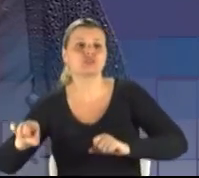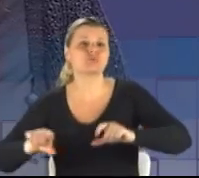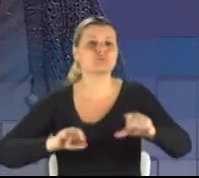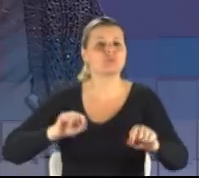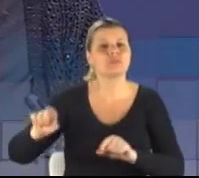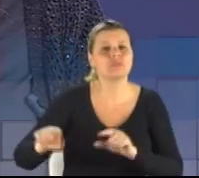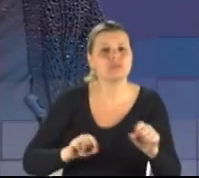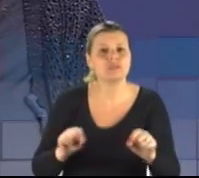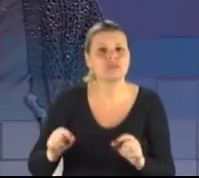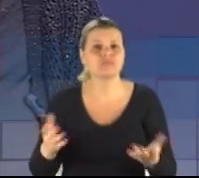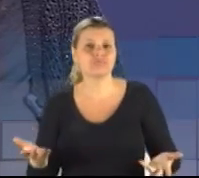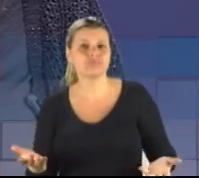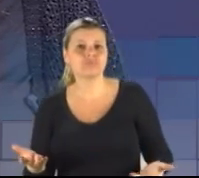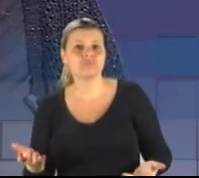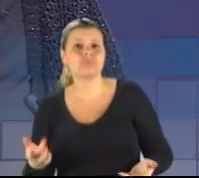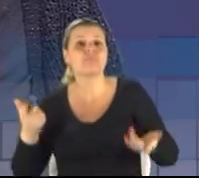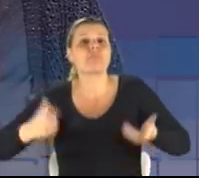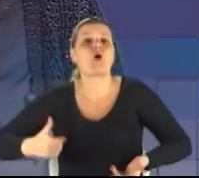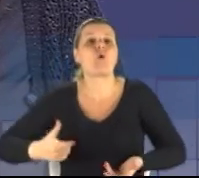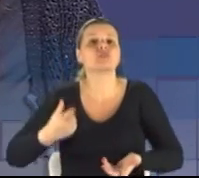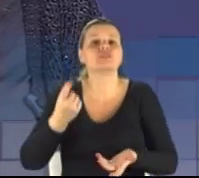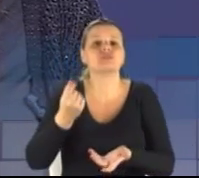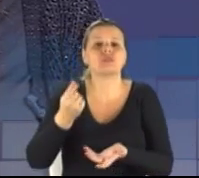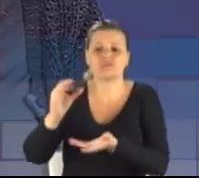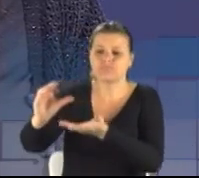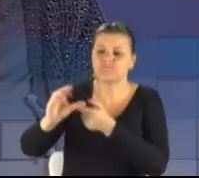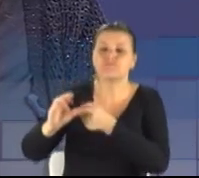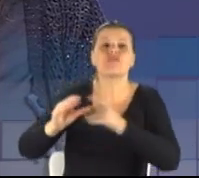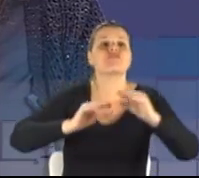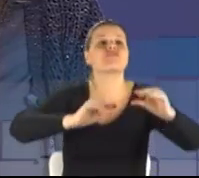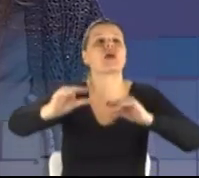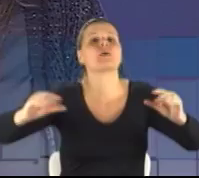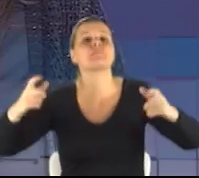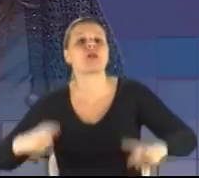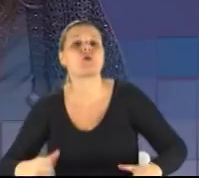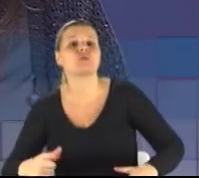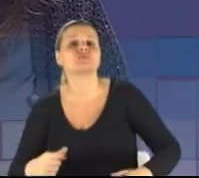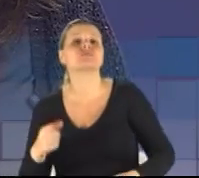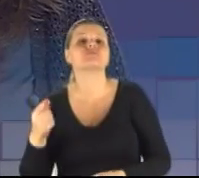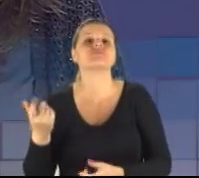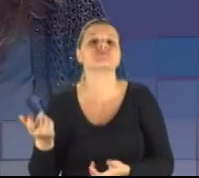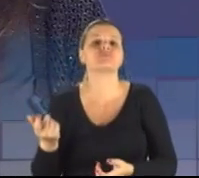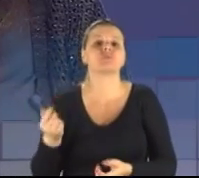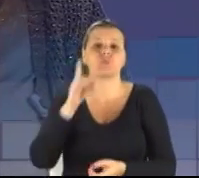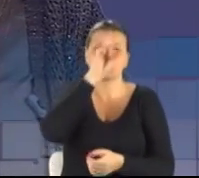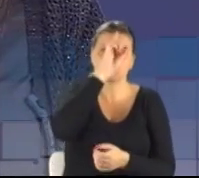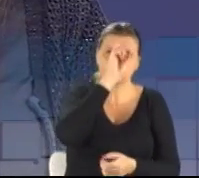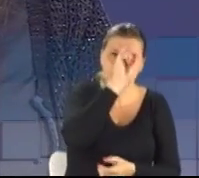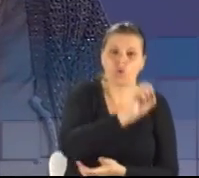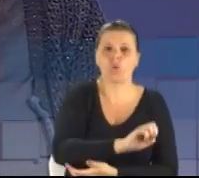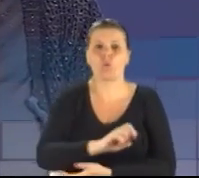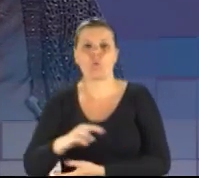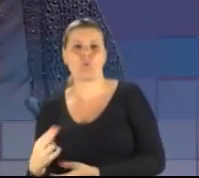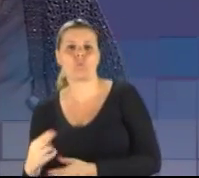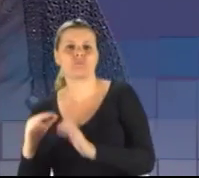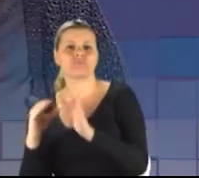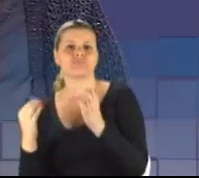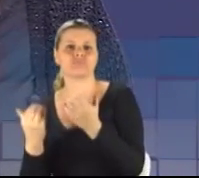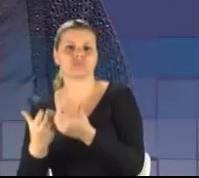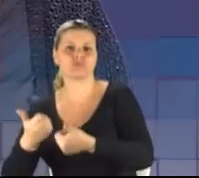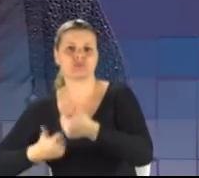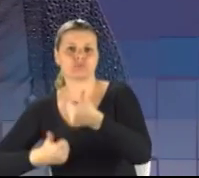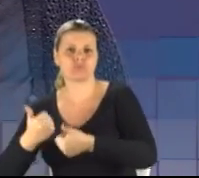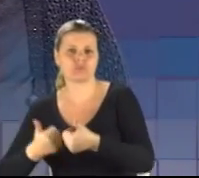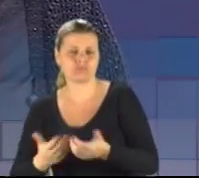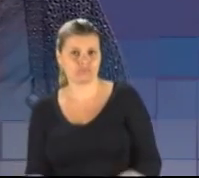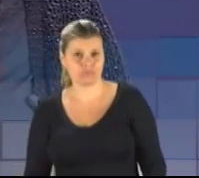comandar para onde vão as verbas, os nossos impostos, se eles iam optar por hospitais ou por estádios de futebol.